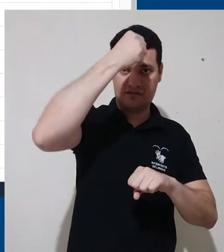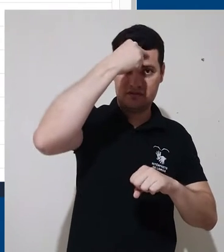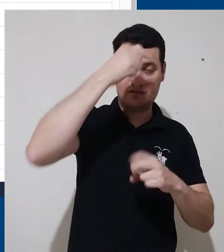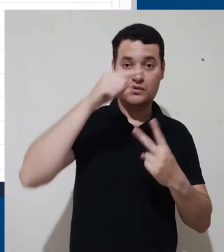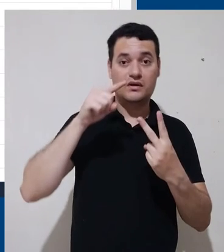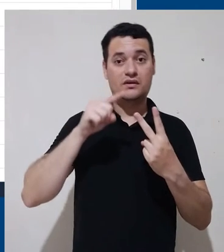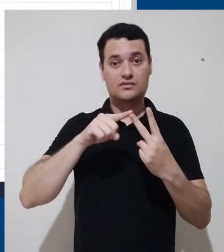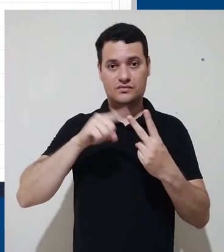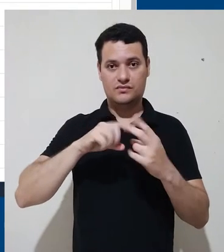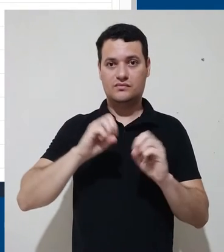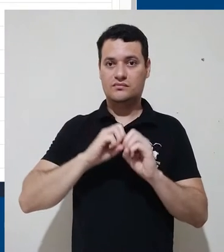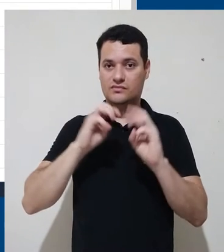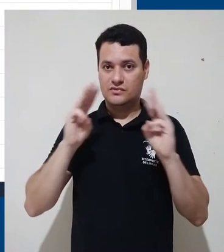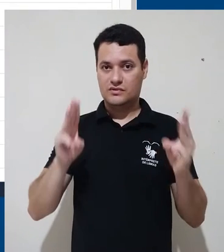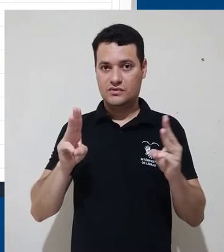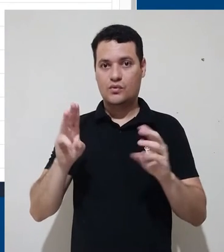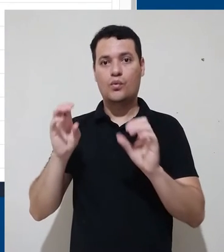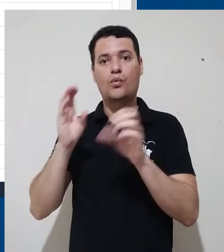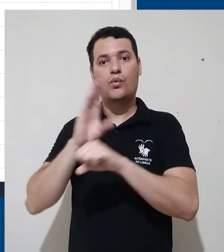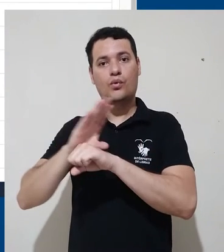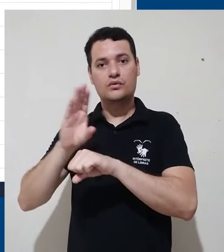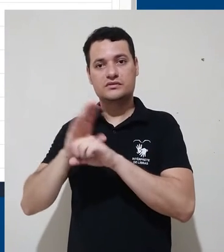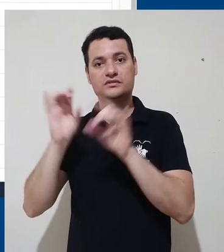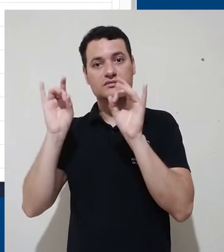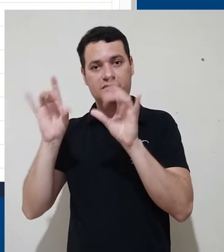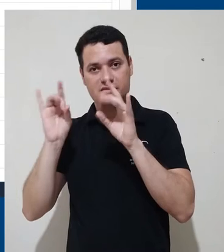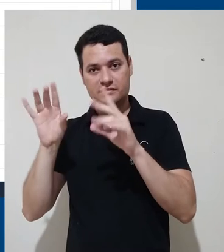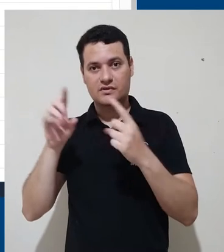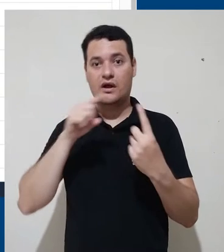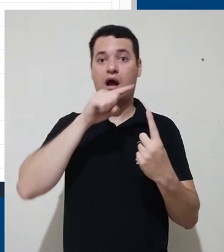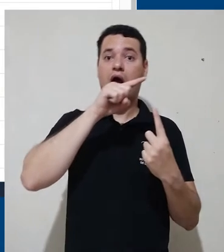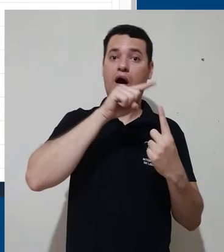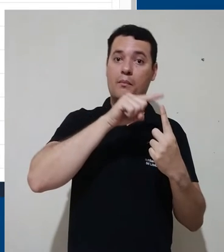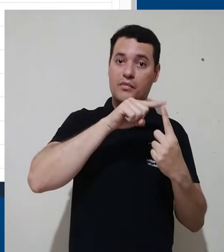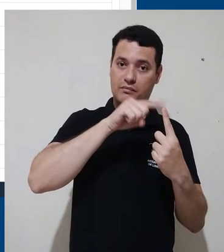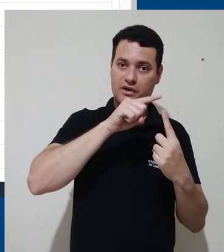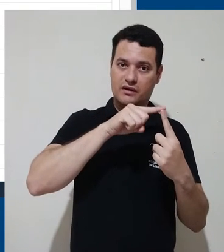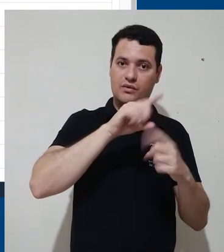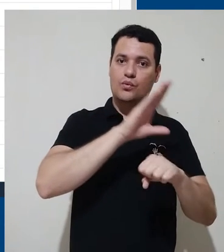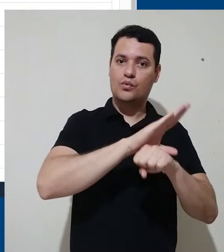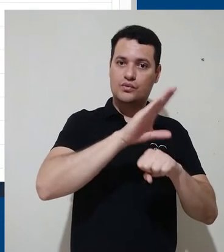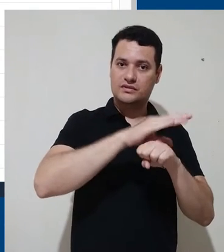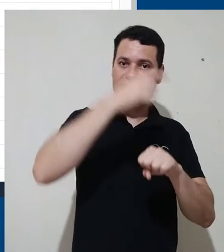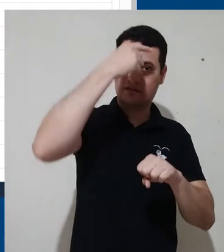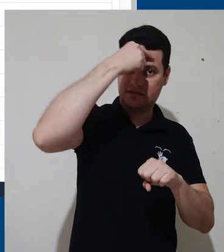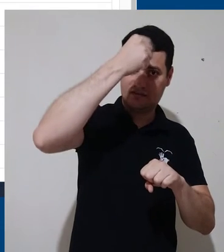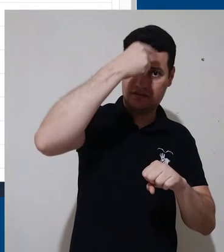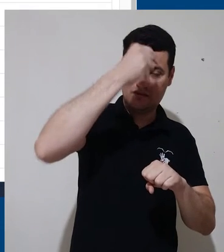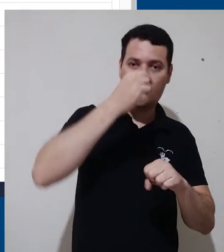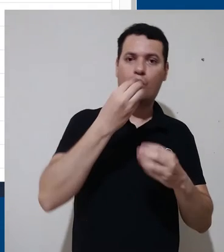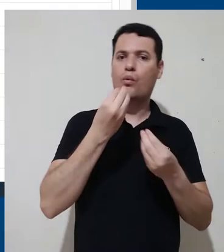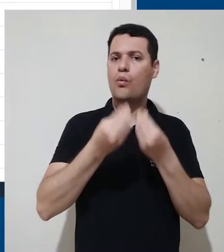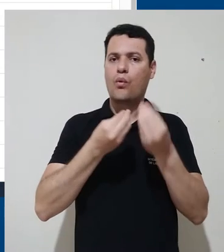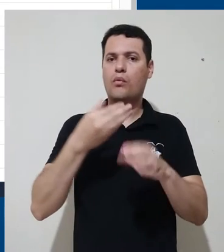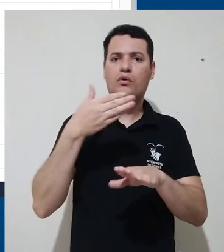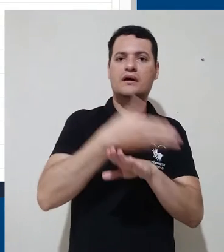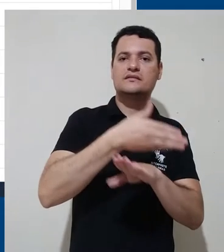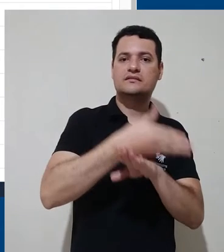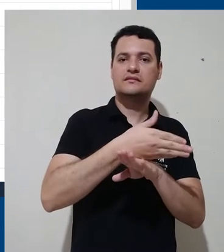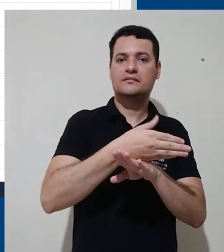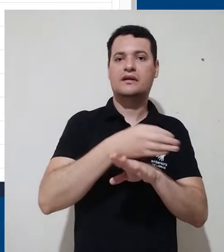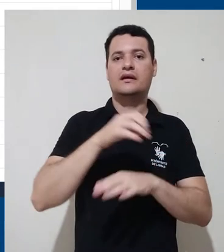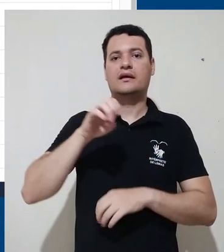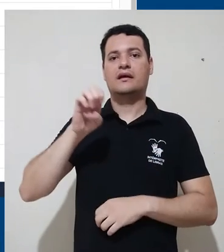plataforma para os cursos de especialização. A primeira plataforma dos cursos de graduação pode ser acessada pelo